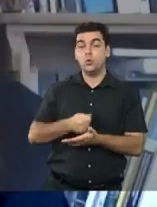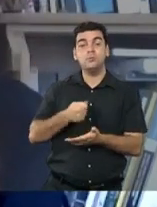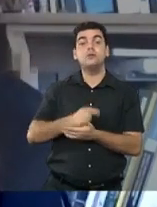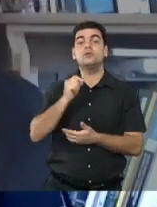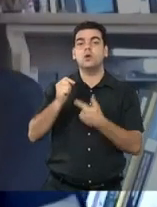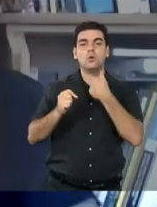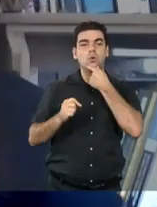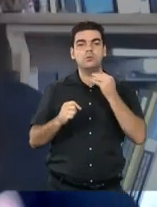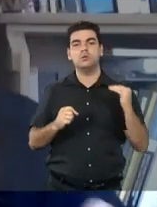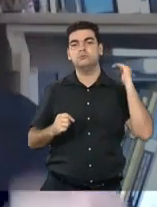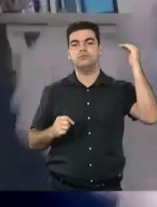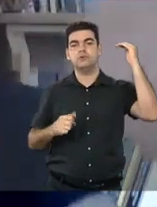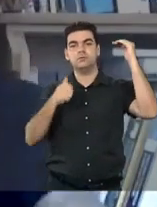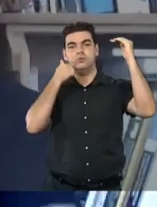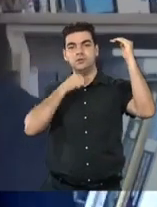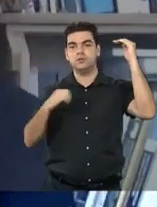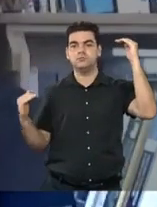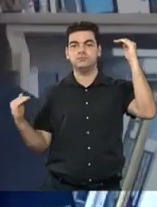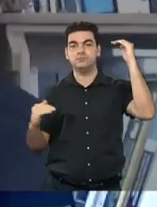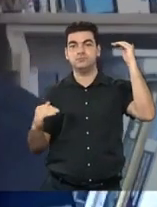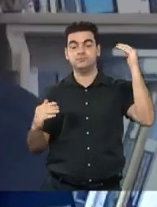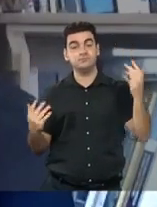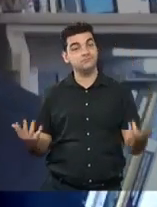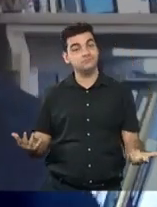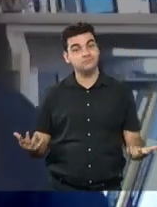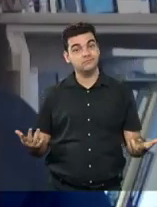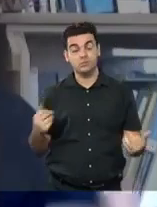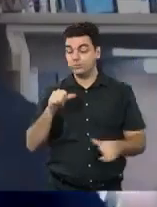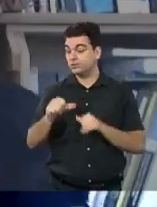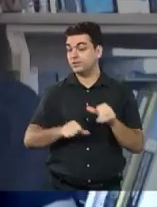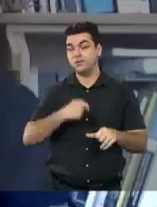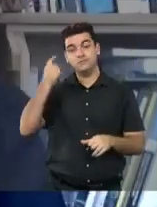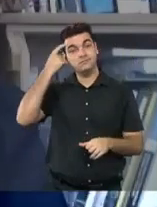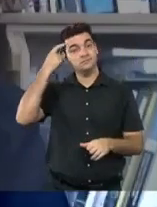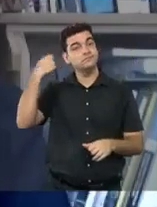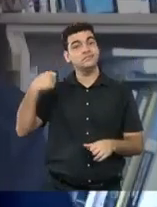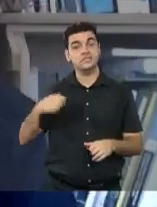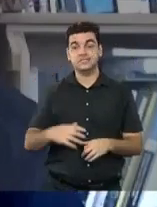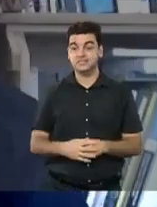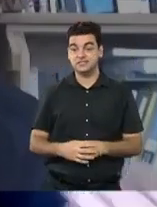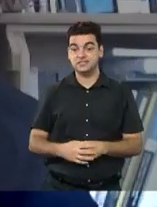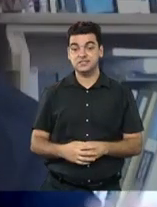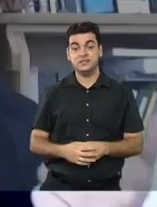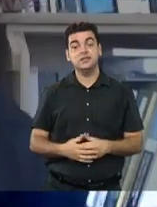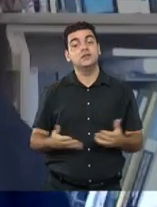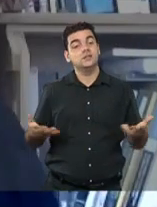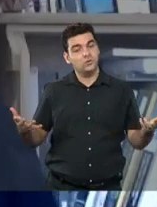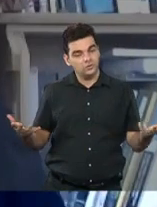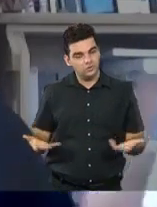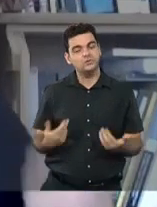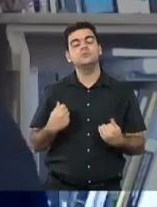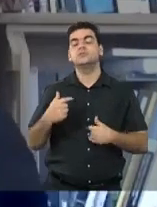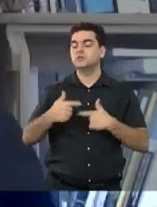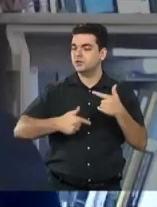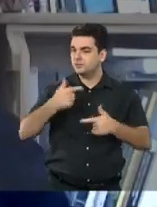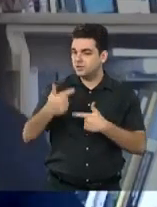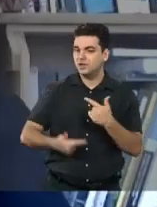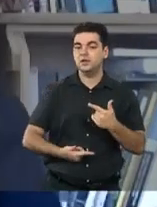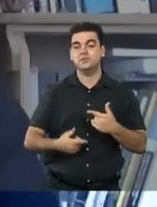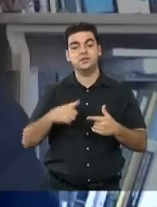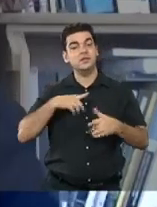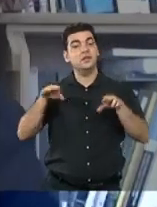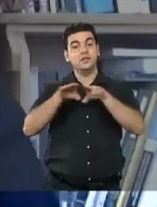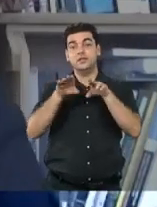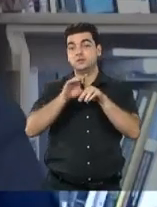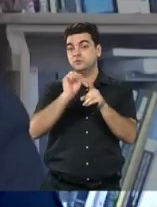hoje, então quanto mais mulheres na política, mais nós estamos combatendo esse projeto de injustiça social atável, que